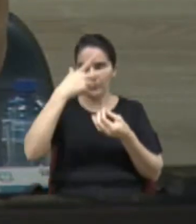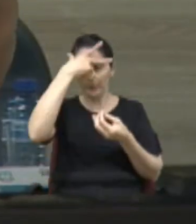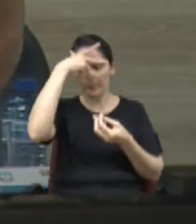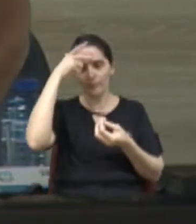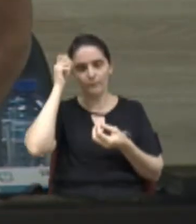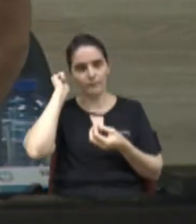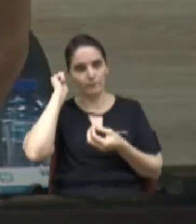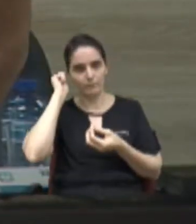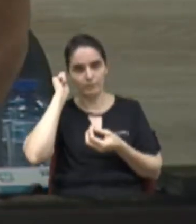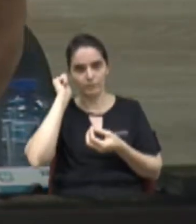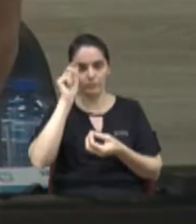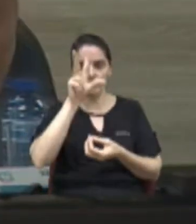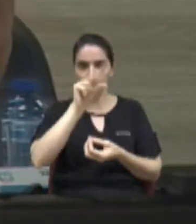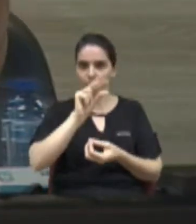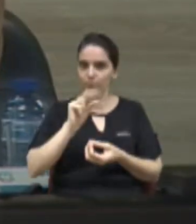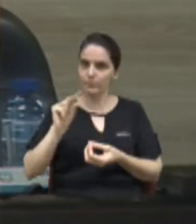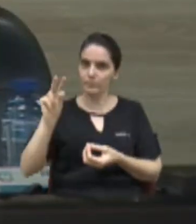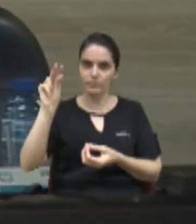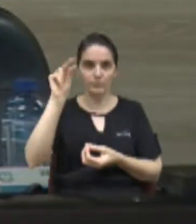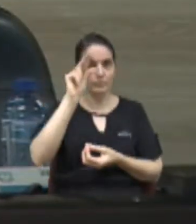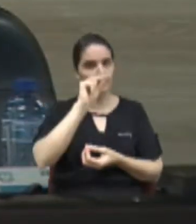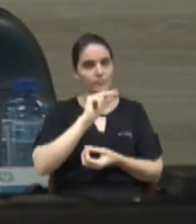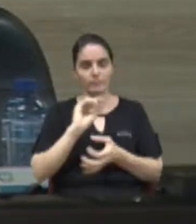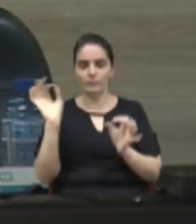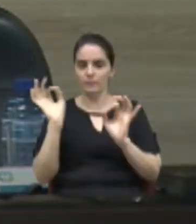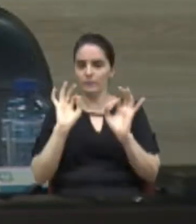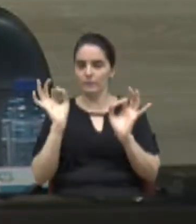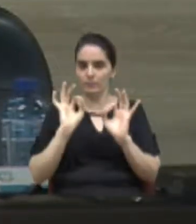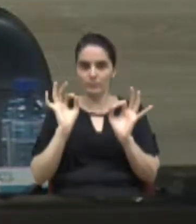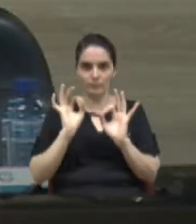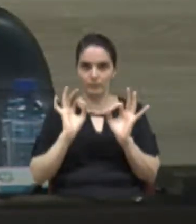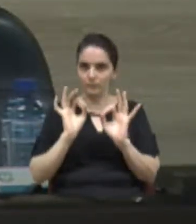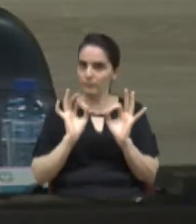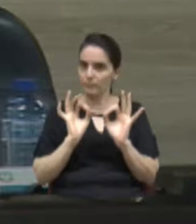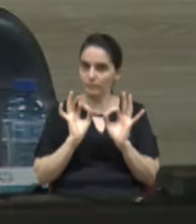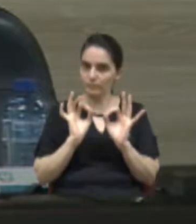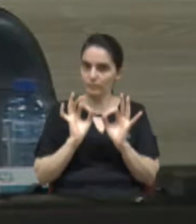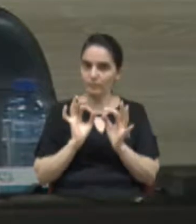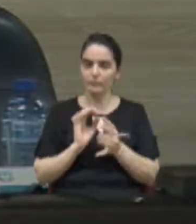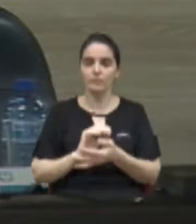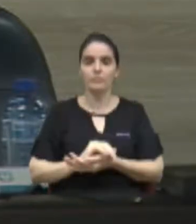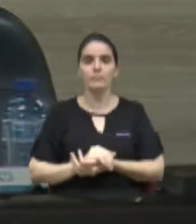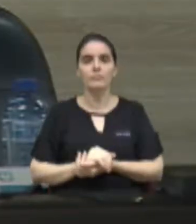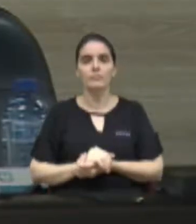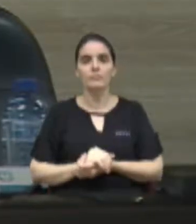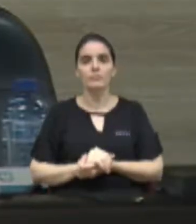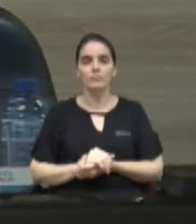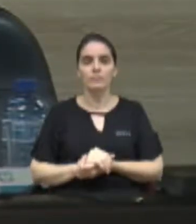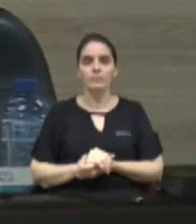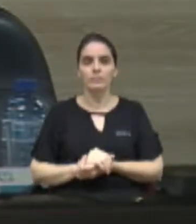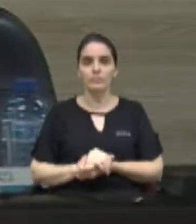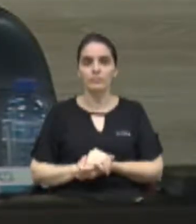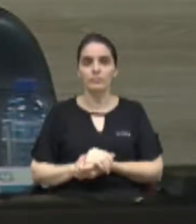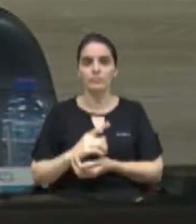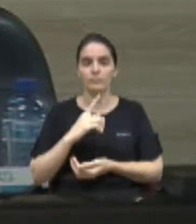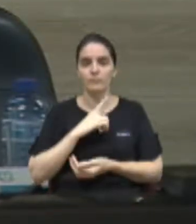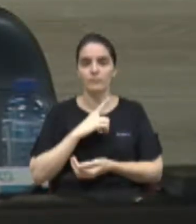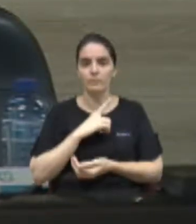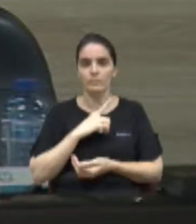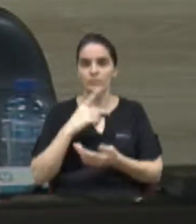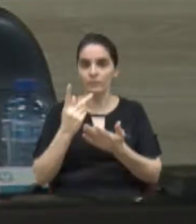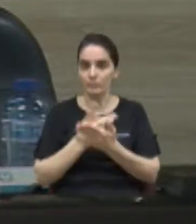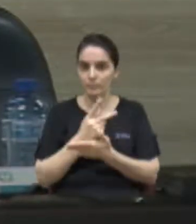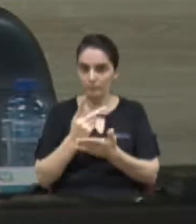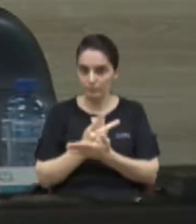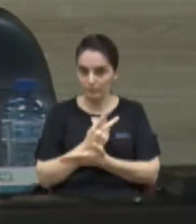estranho, ter colocado novamente o lacre naquele local, daquela forma. O que houve foi, sim, um erro